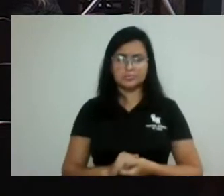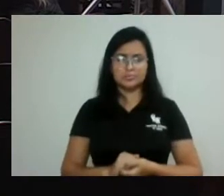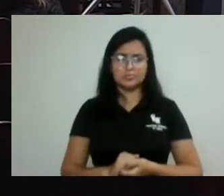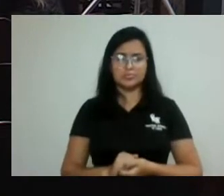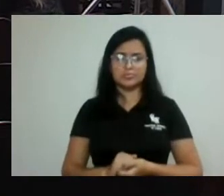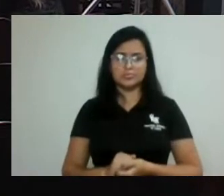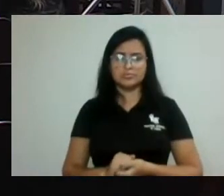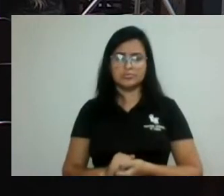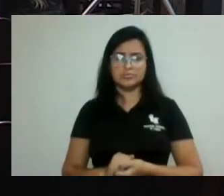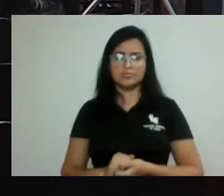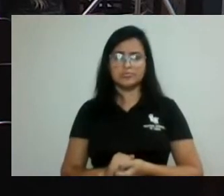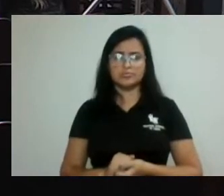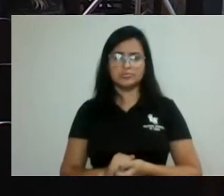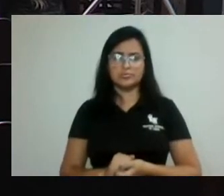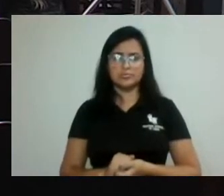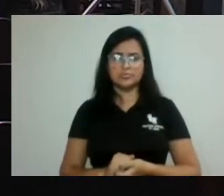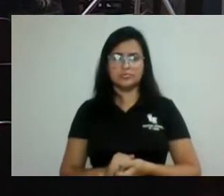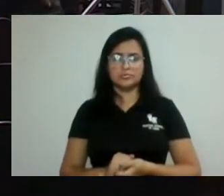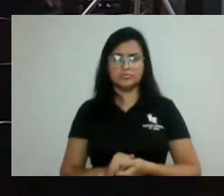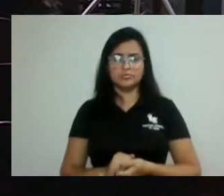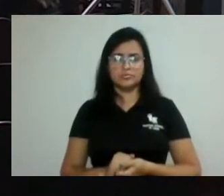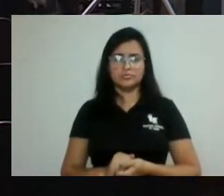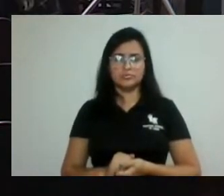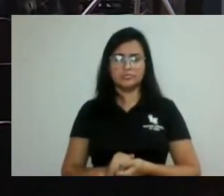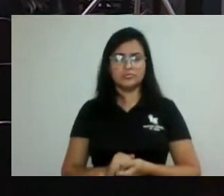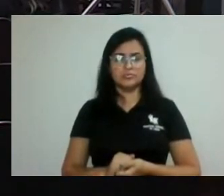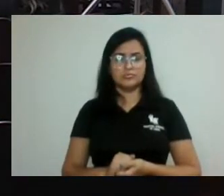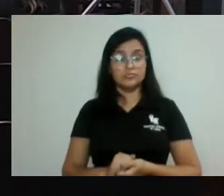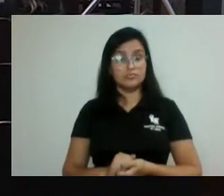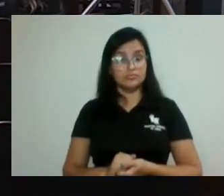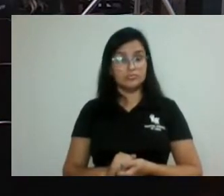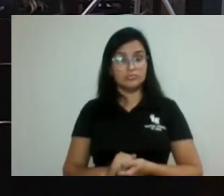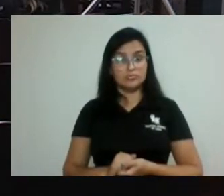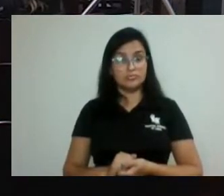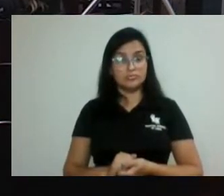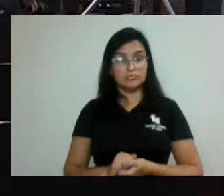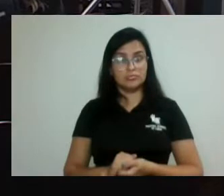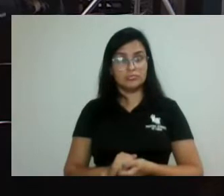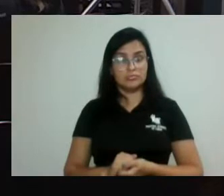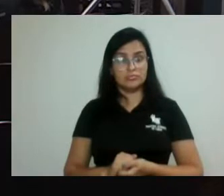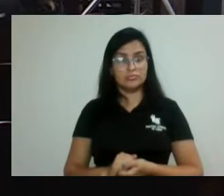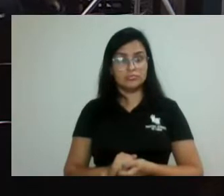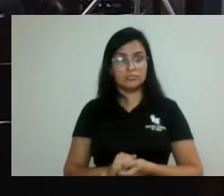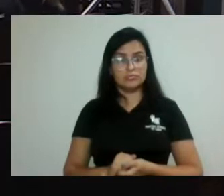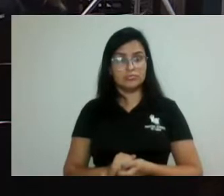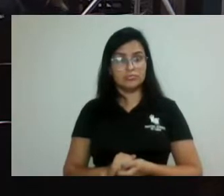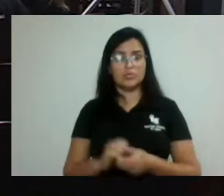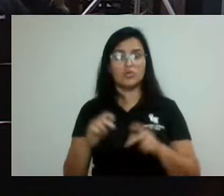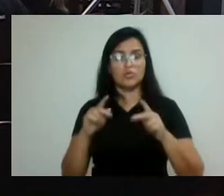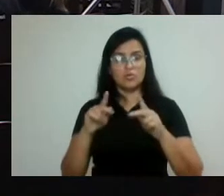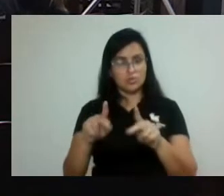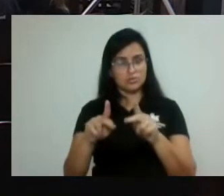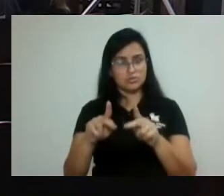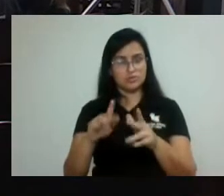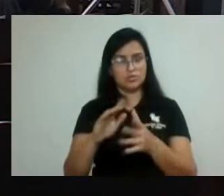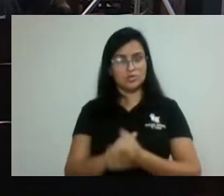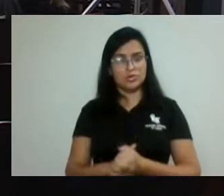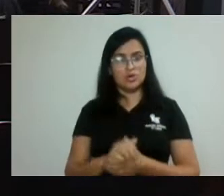Então, continua, na realidade, a matéria está sobrestada. Vamos ao número